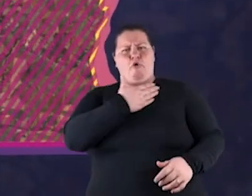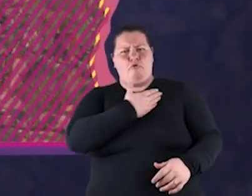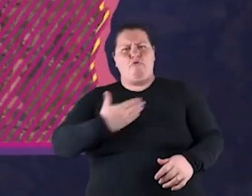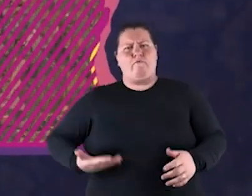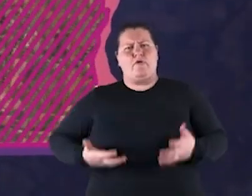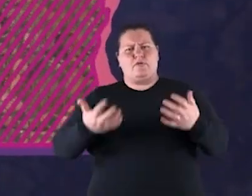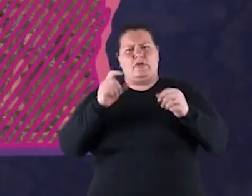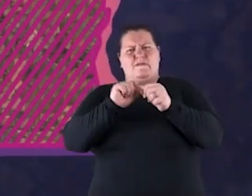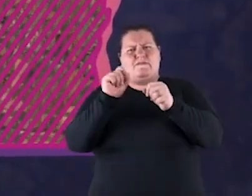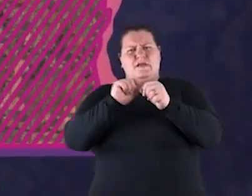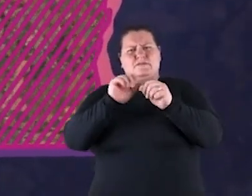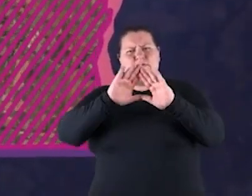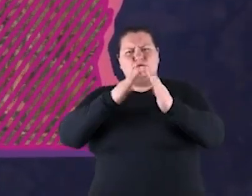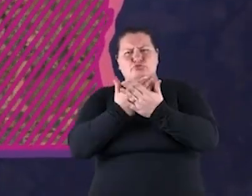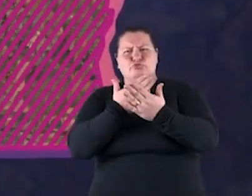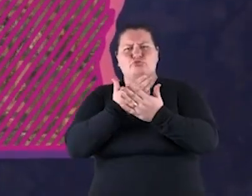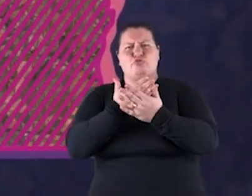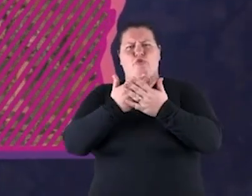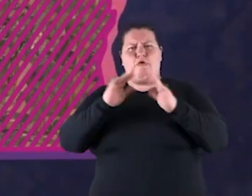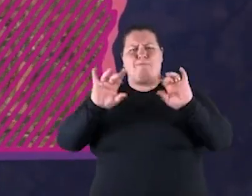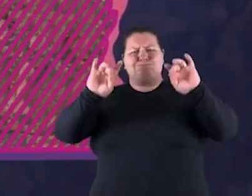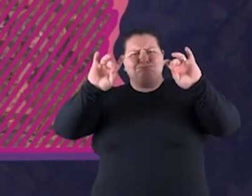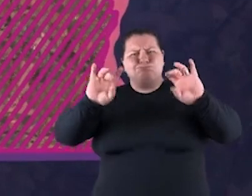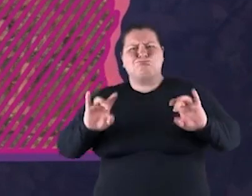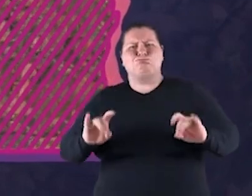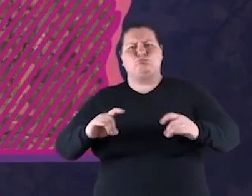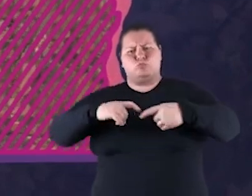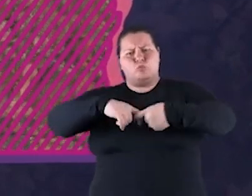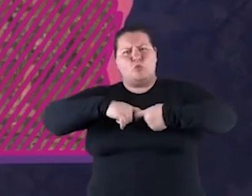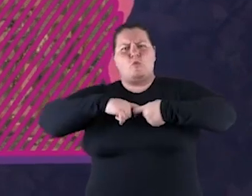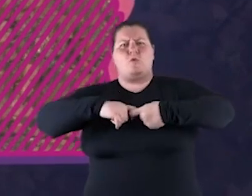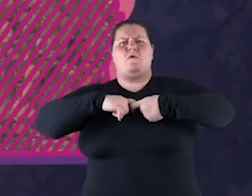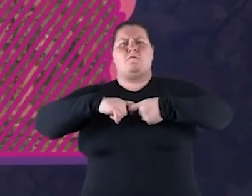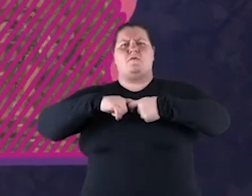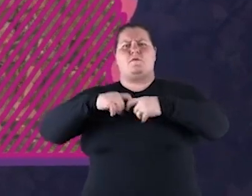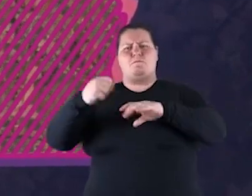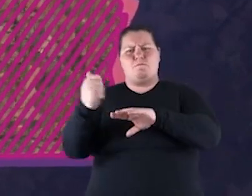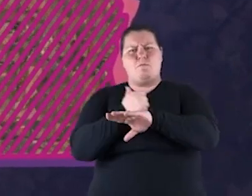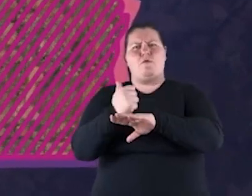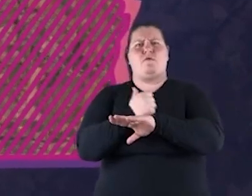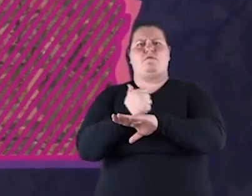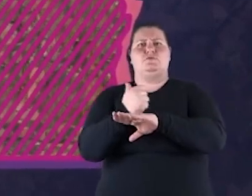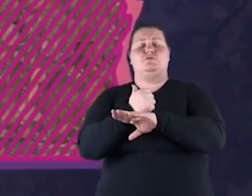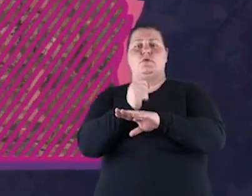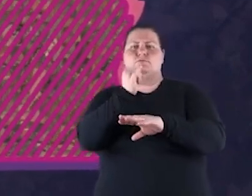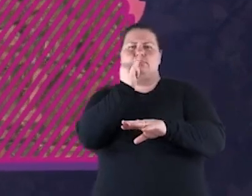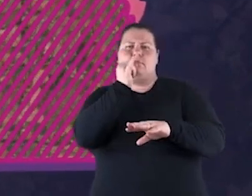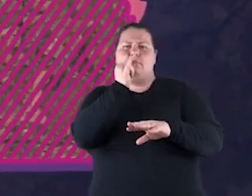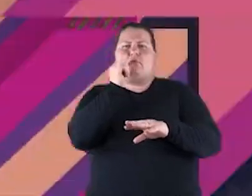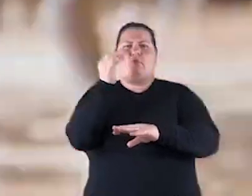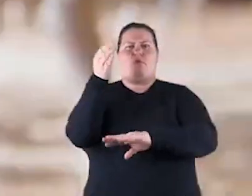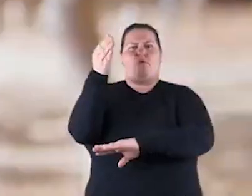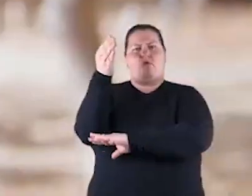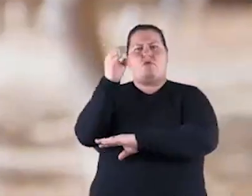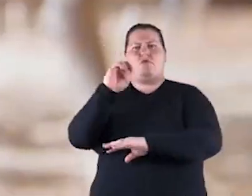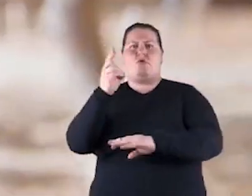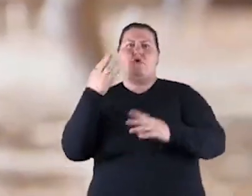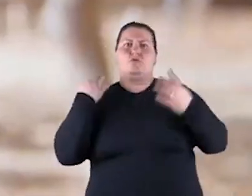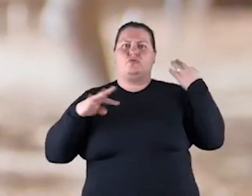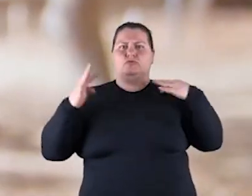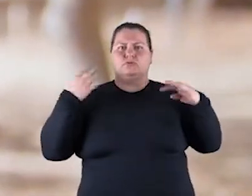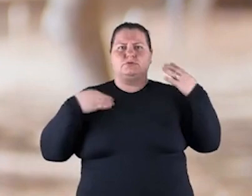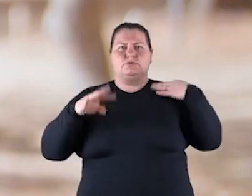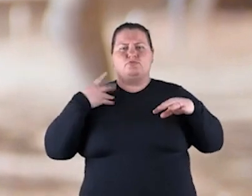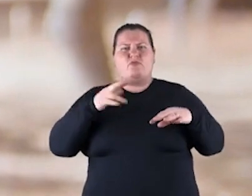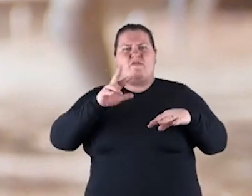escolas técnicas que formem jovens em profissões que sejam fortes em Brasília, como o turismo e a tecnologia. Uma dessas